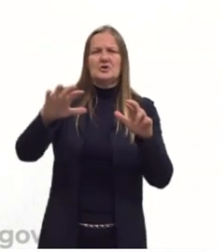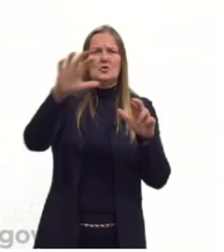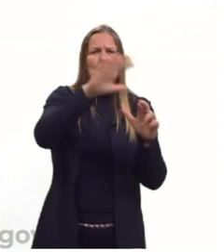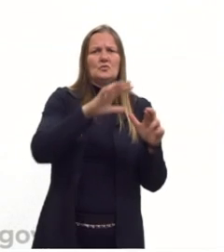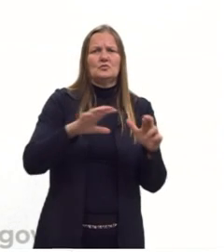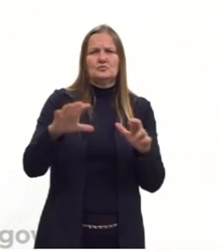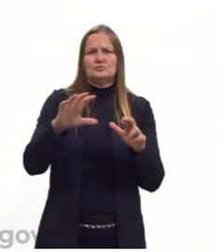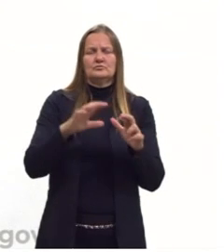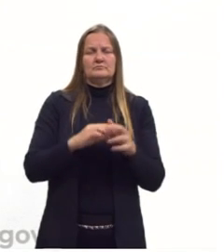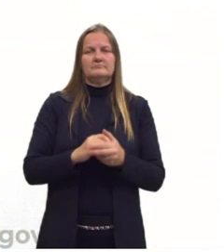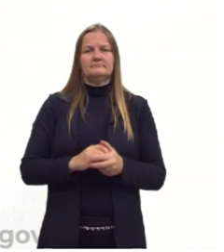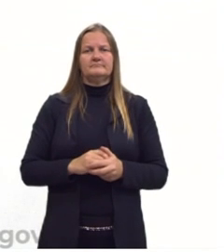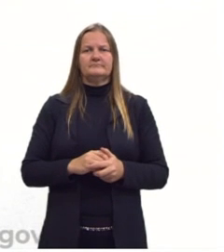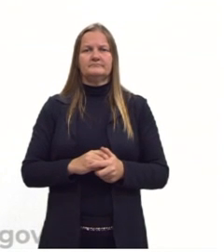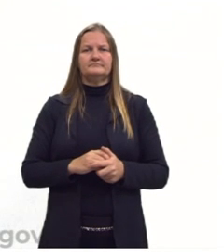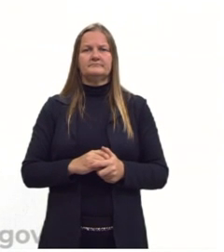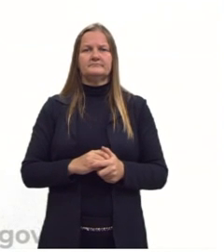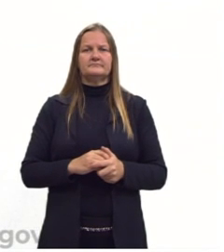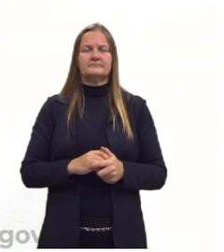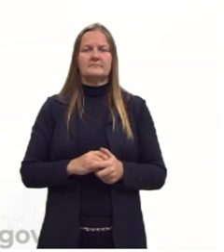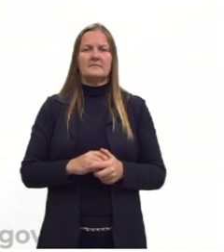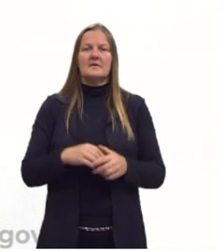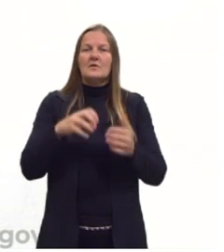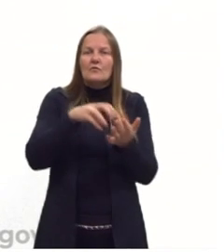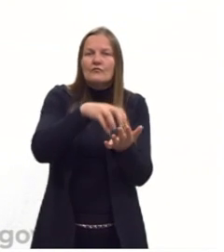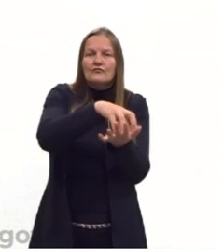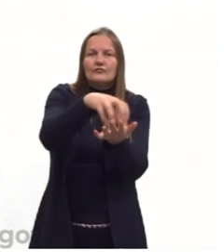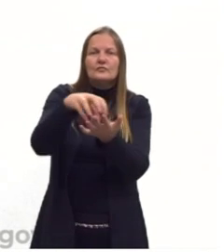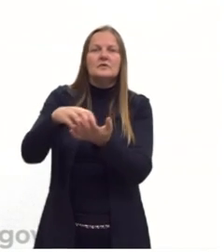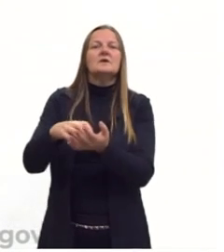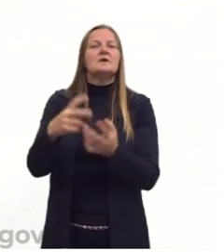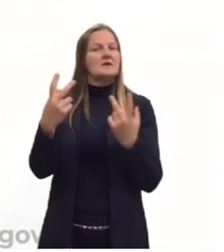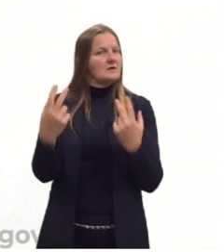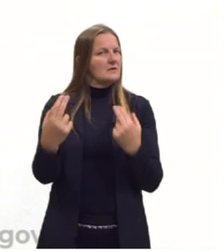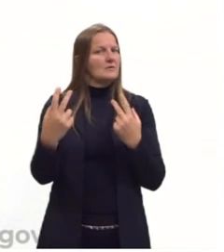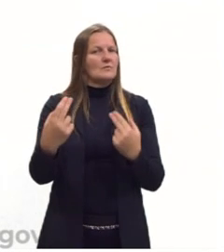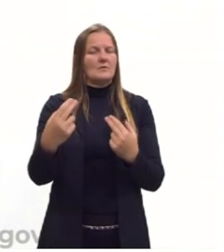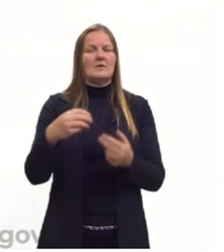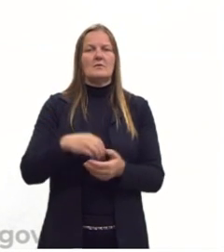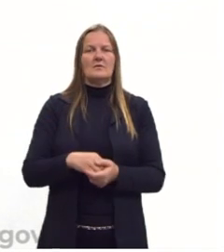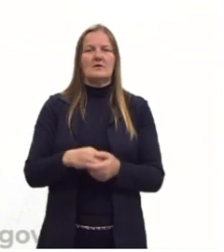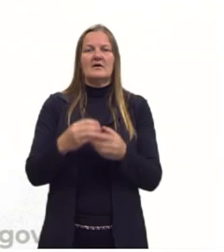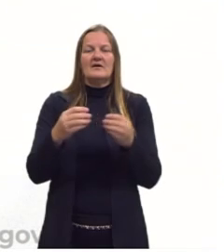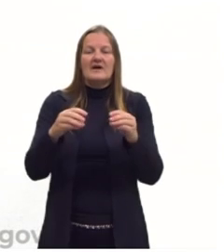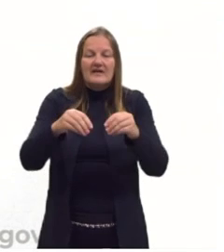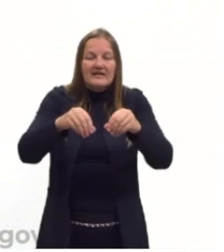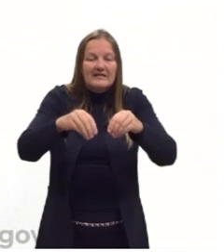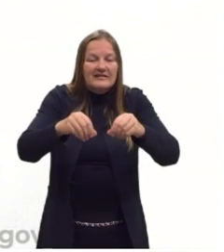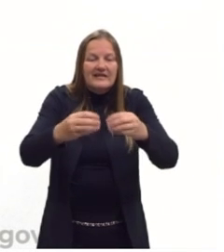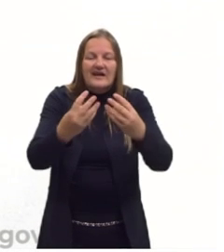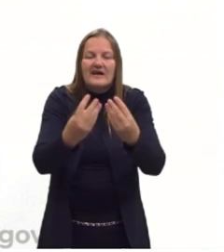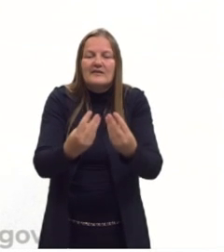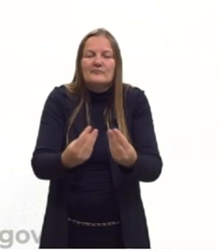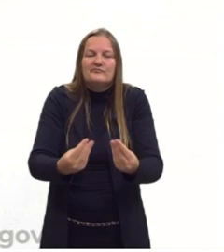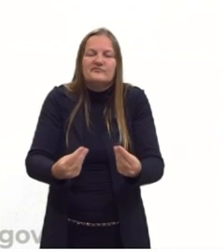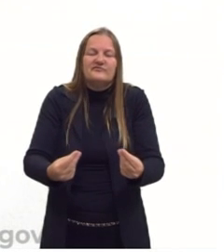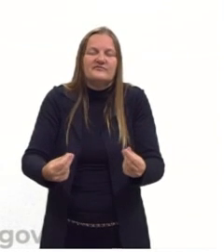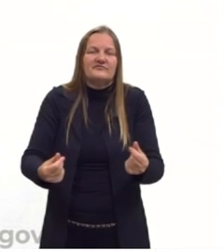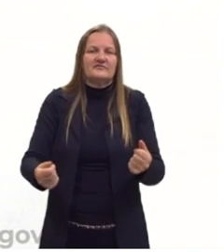vegetais. E várias colônias também passaram por essa monocultura que empobrecia a